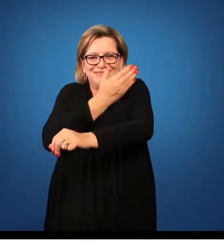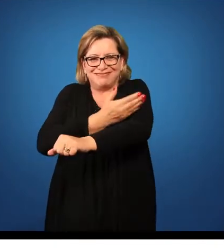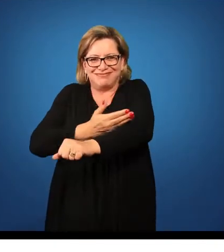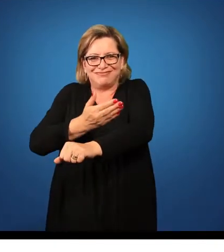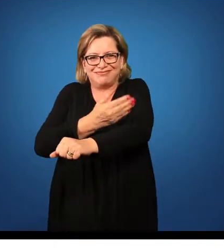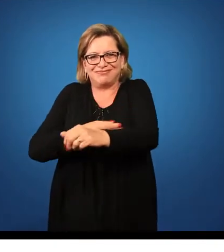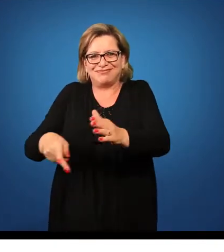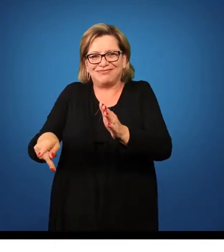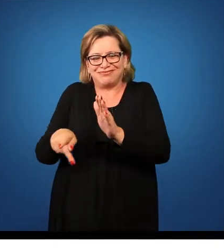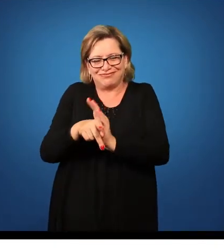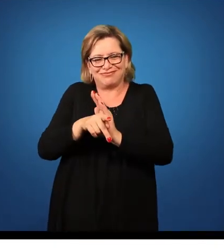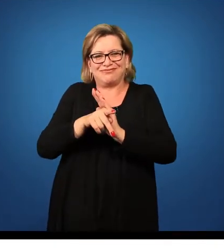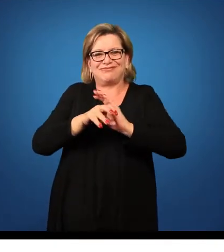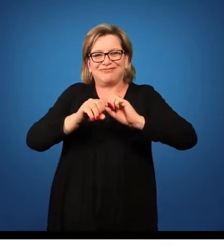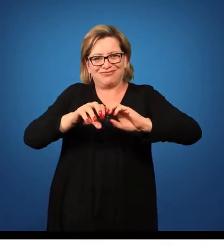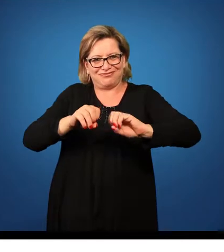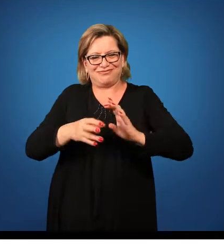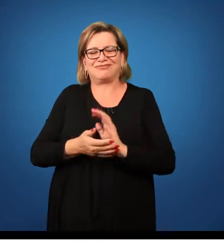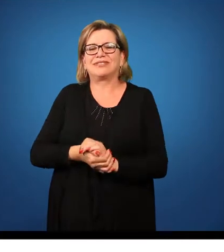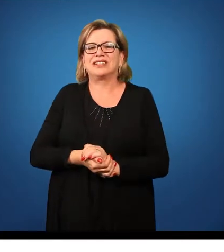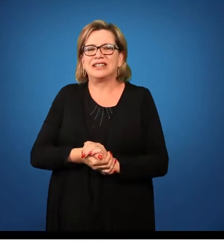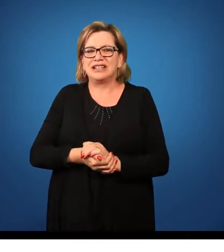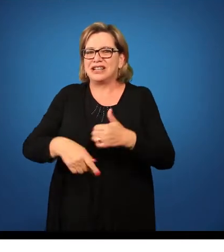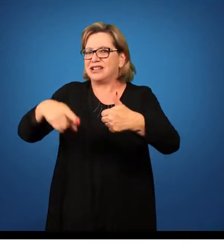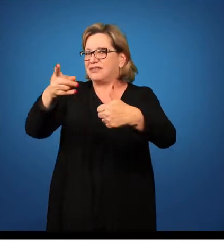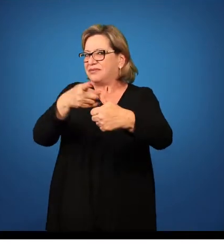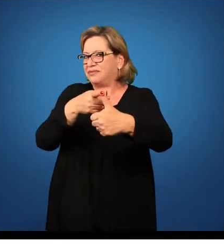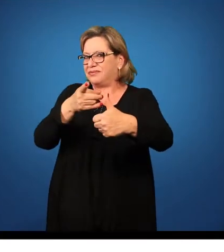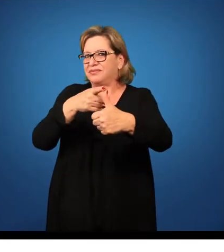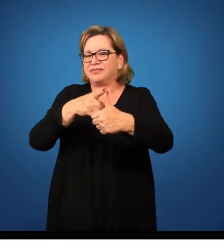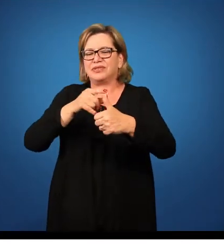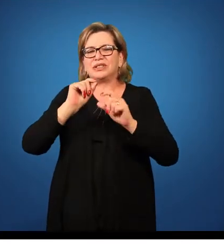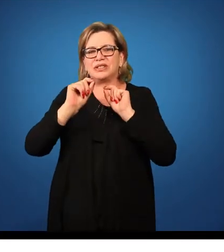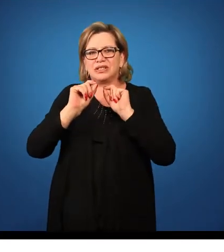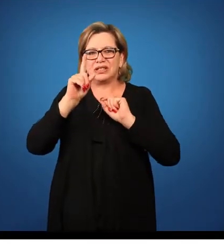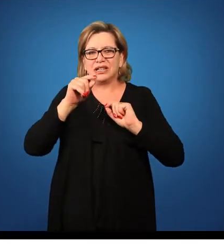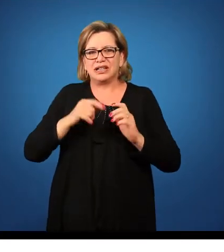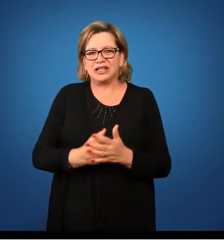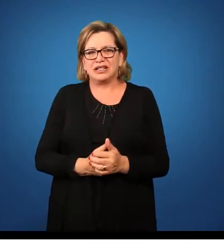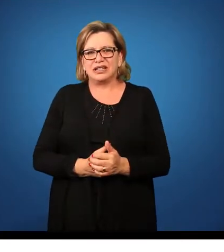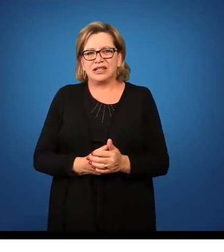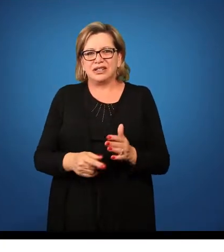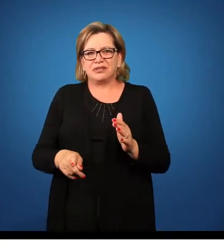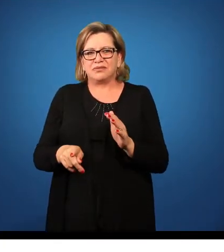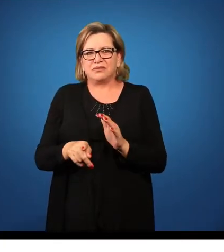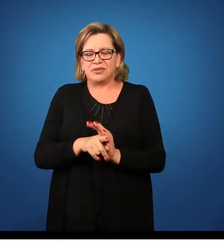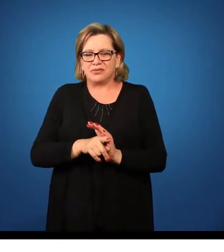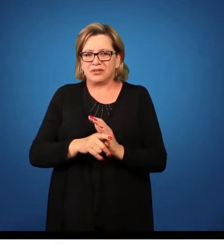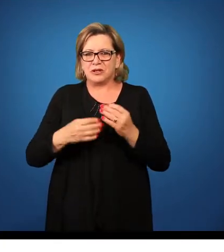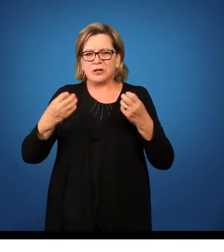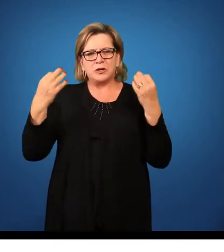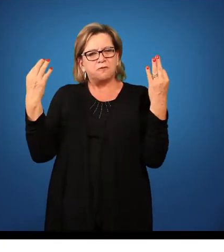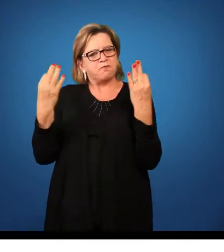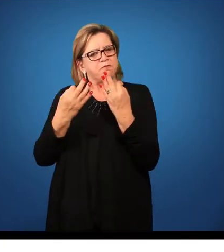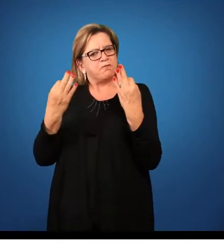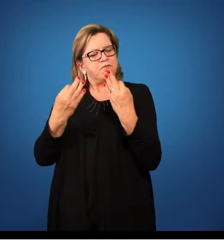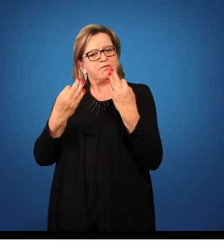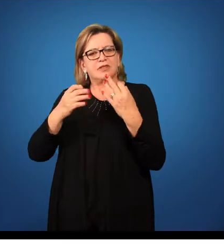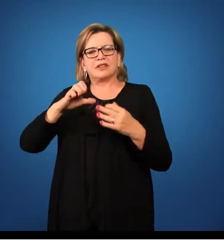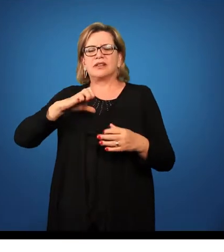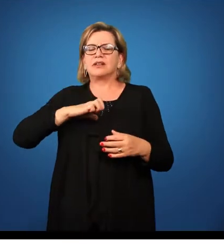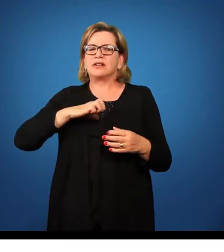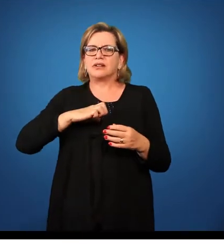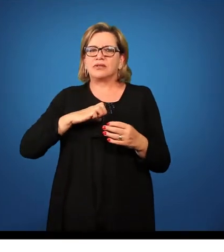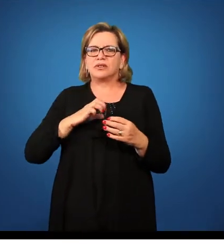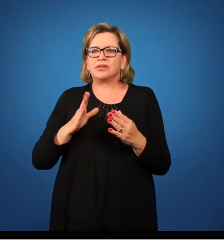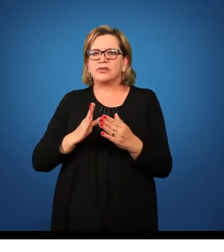na disciplina de estágio. Bom, então a primeira questão seria a questão de boas condutas. Então no momento que